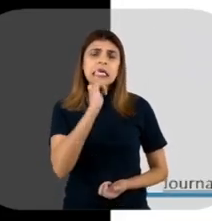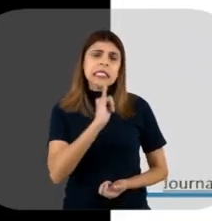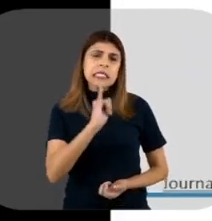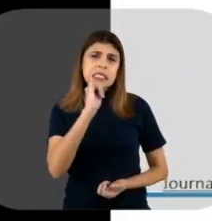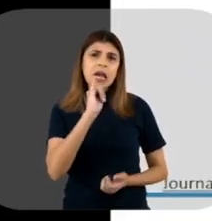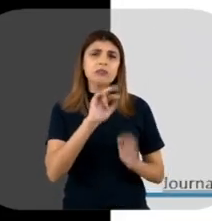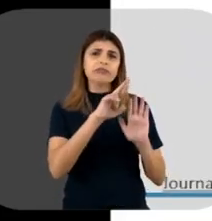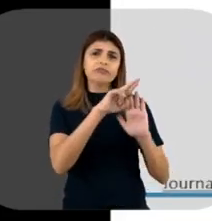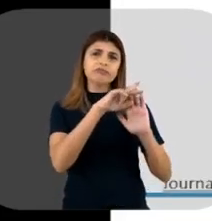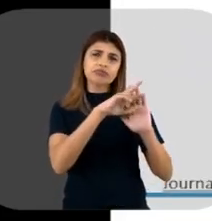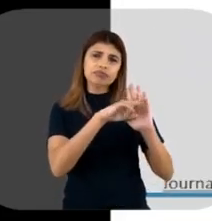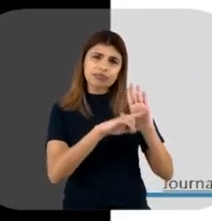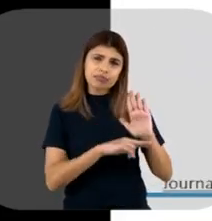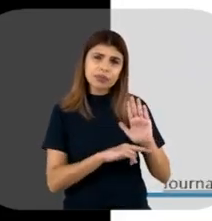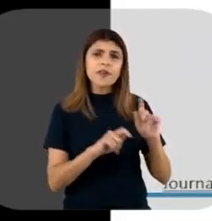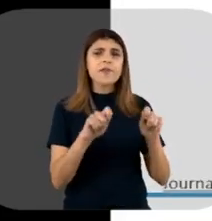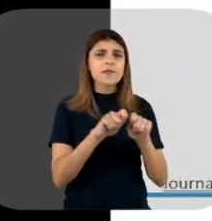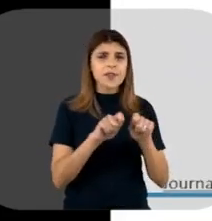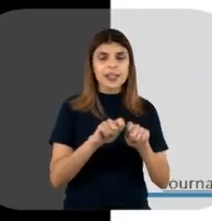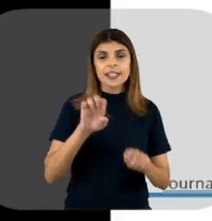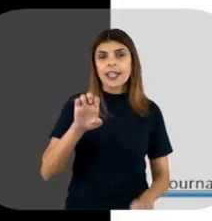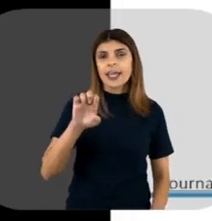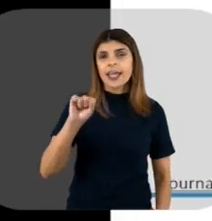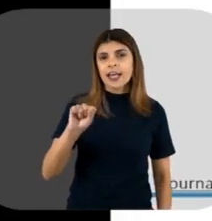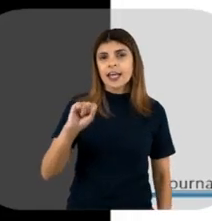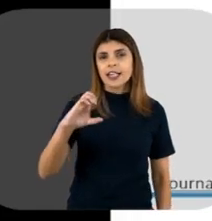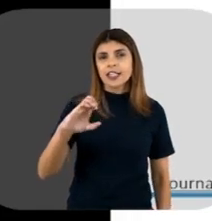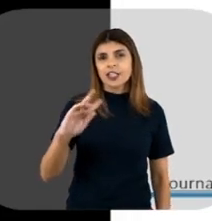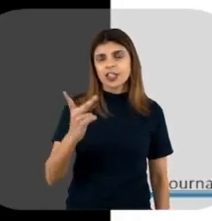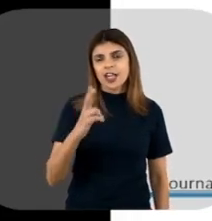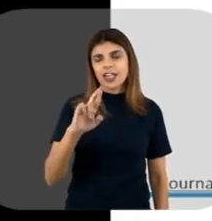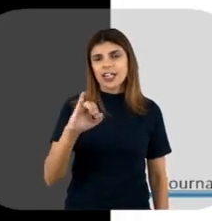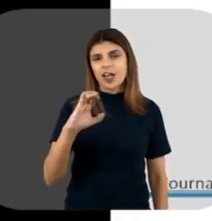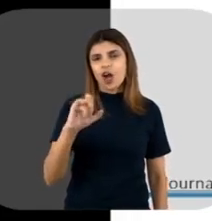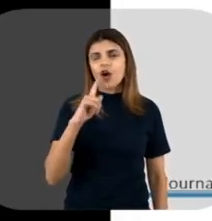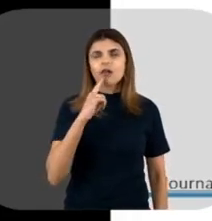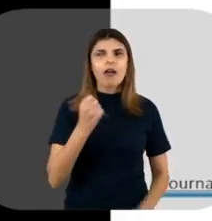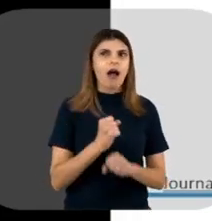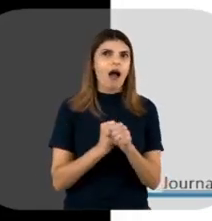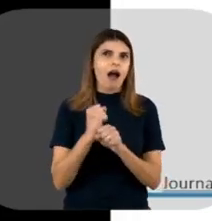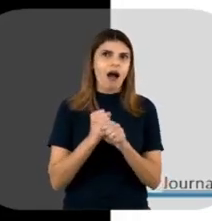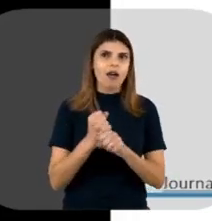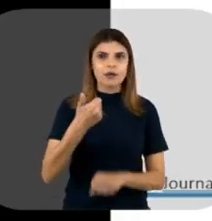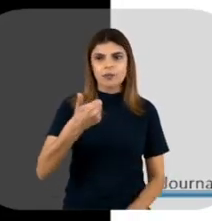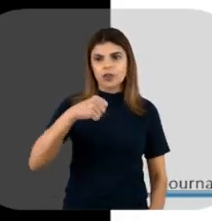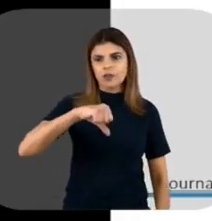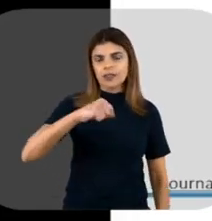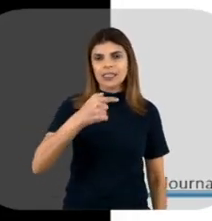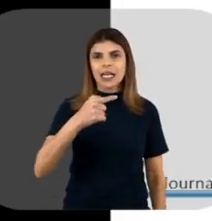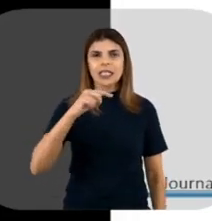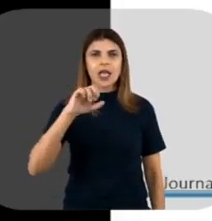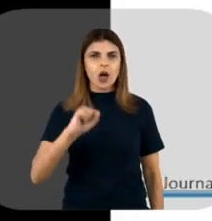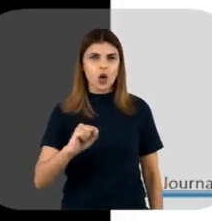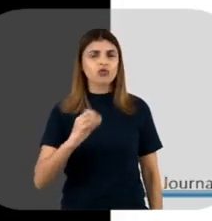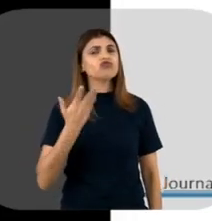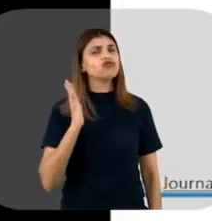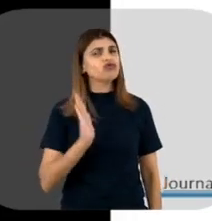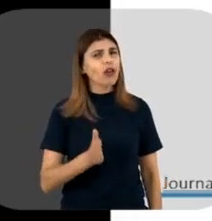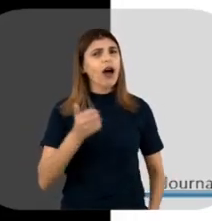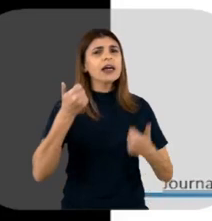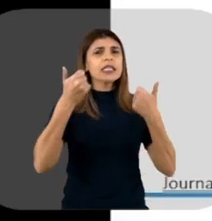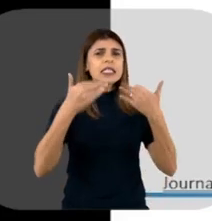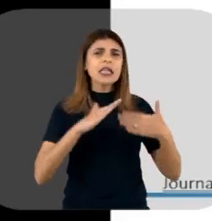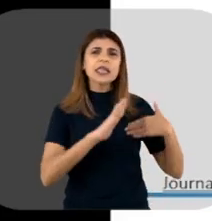Aqui são exemplos de biofármacos produzidos em enxerixacole. Então, desde 1978, como eu